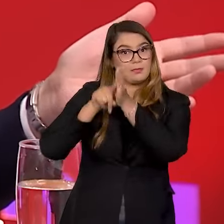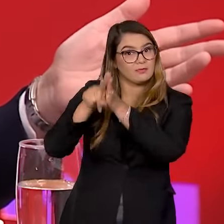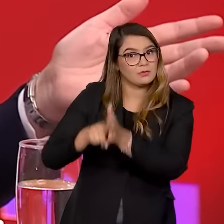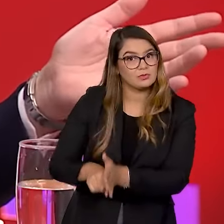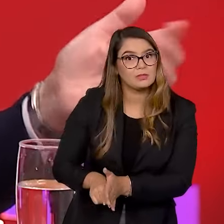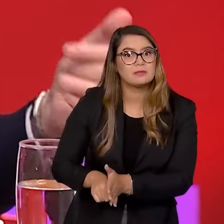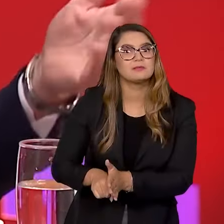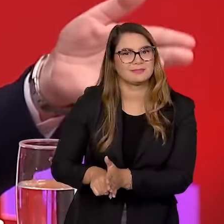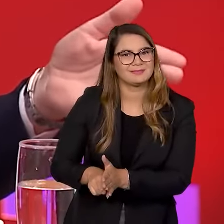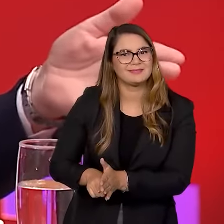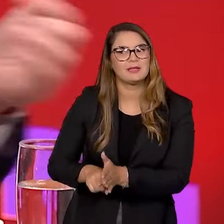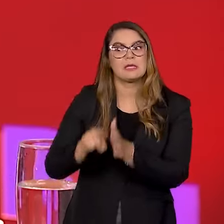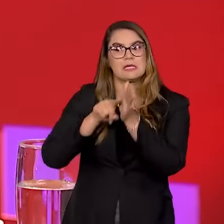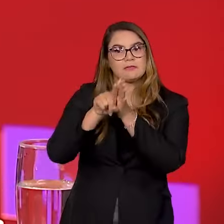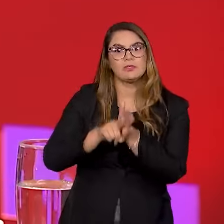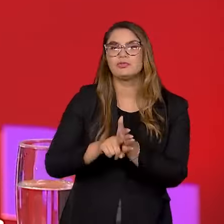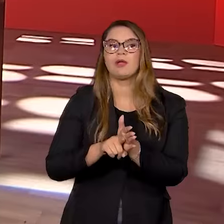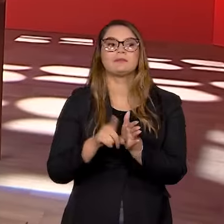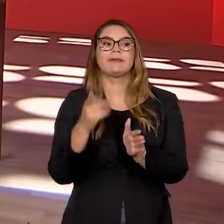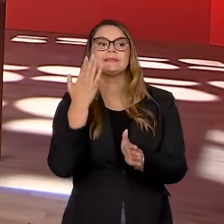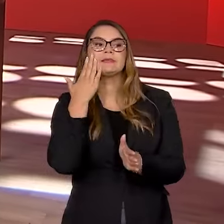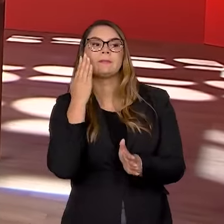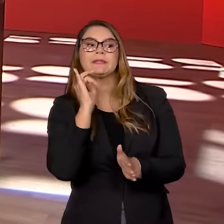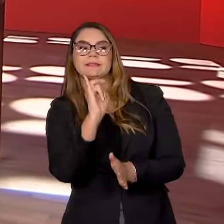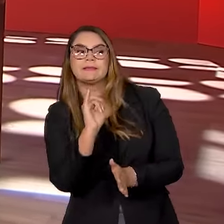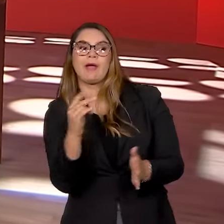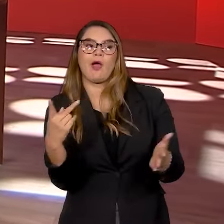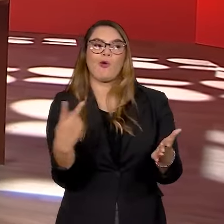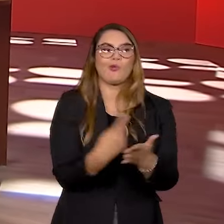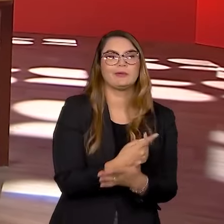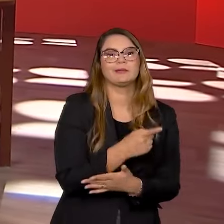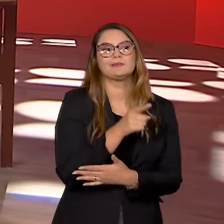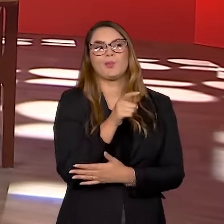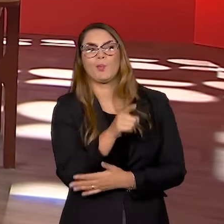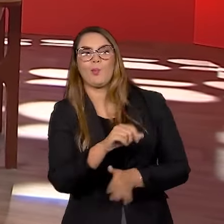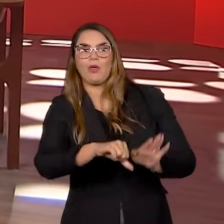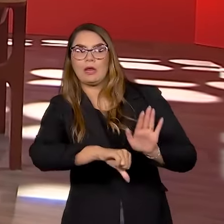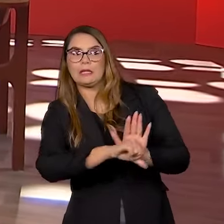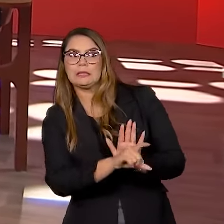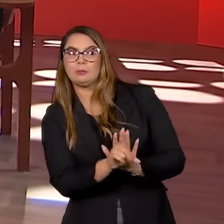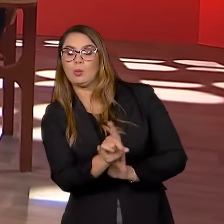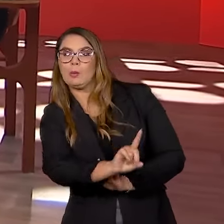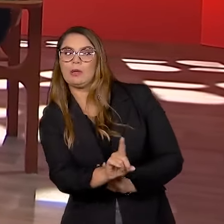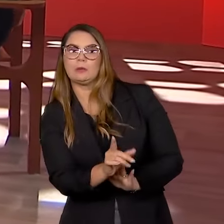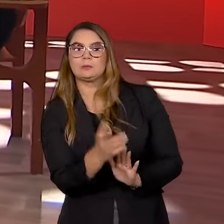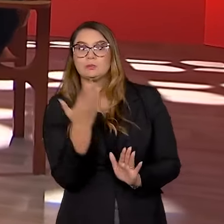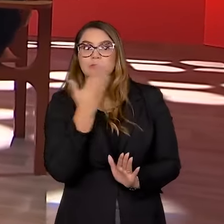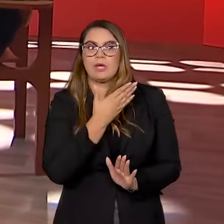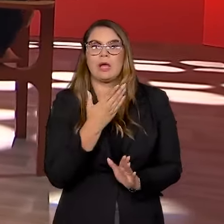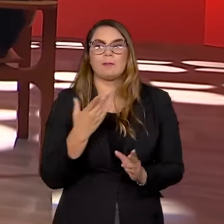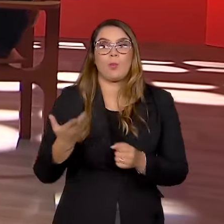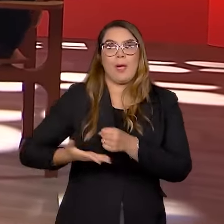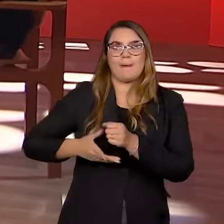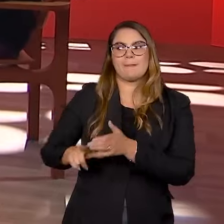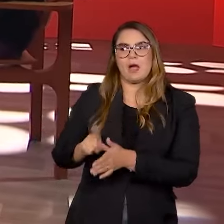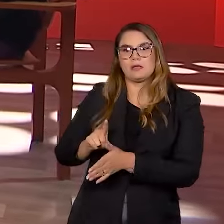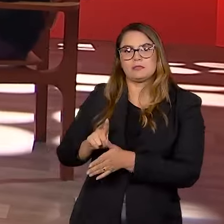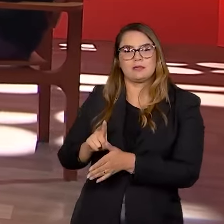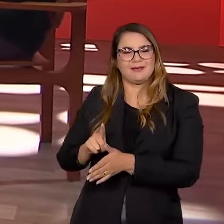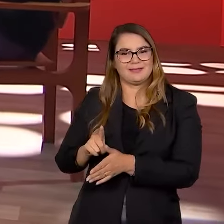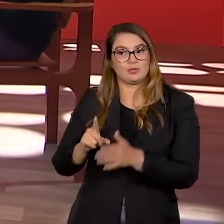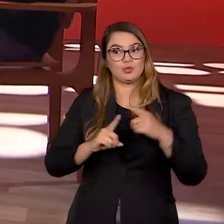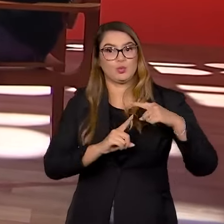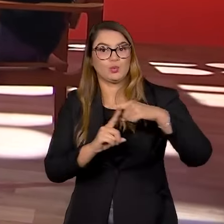propriamente dito. Sem investigar, você não vai saber se a pessoa cometeu determinado delito ou se não cometeu. E qual é a natureza desse delito